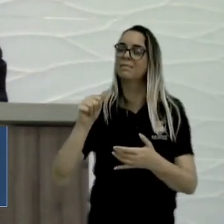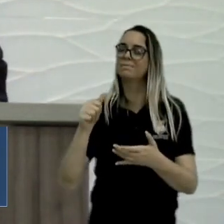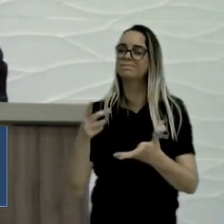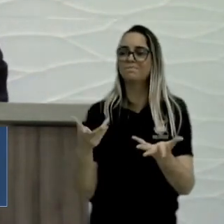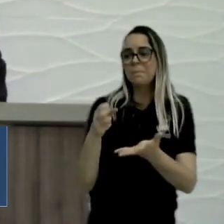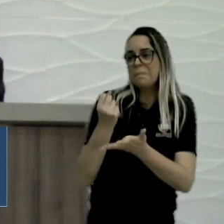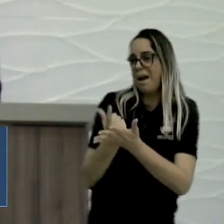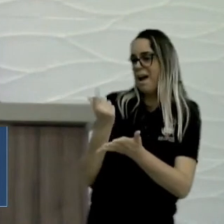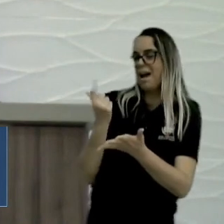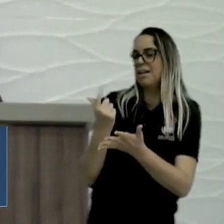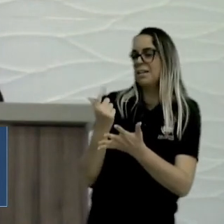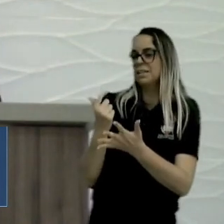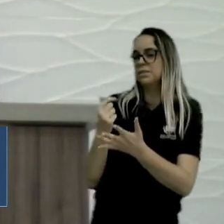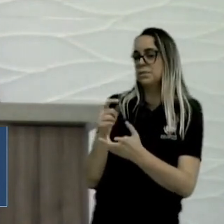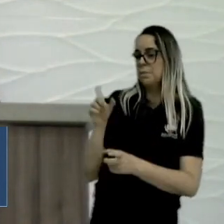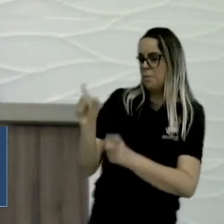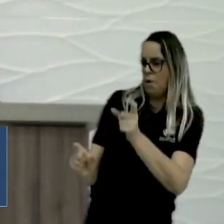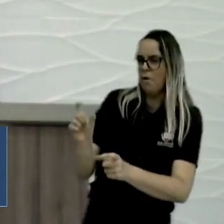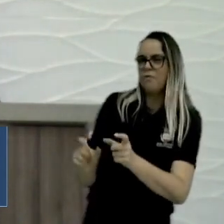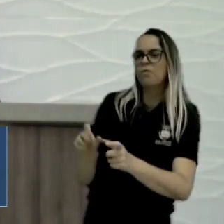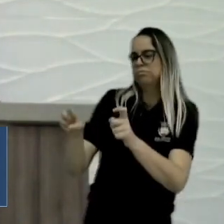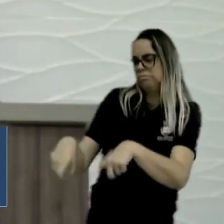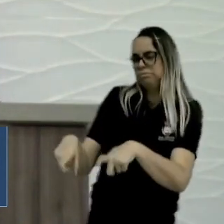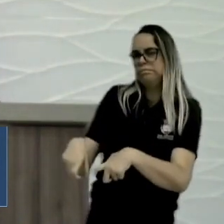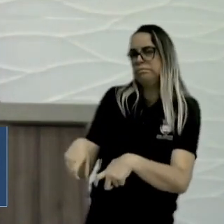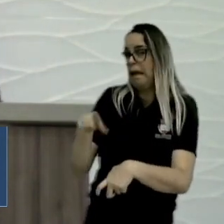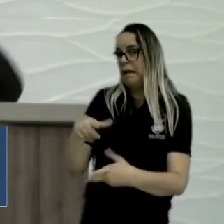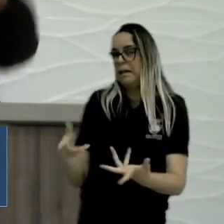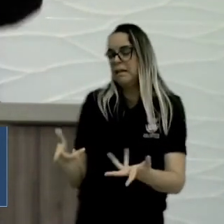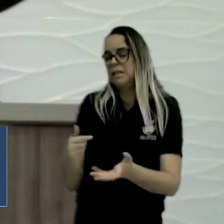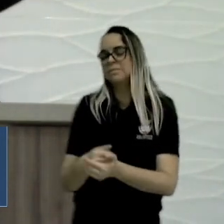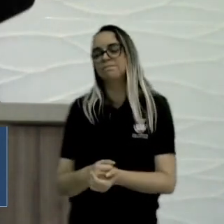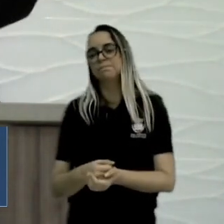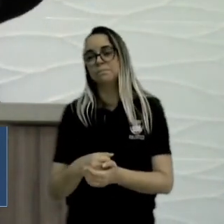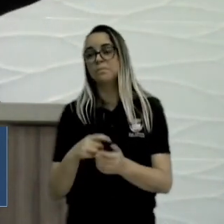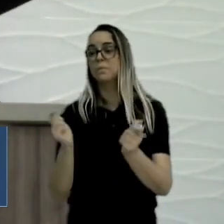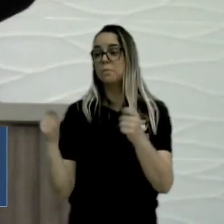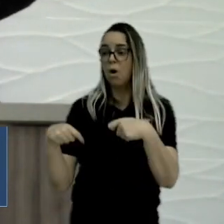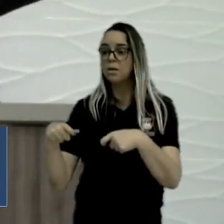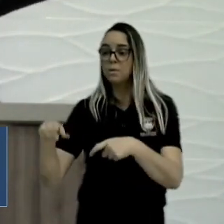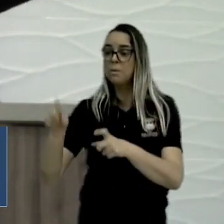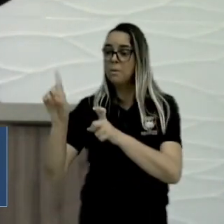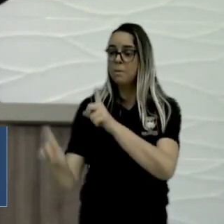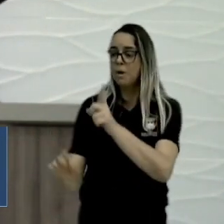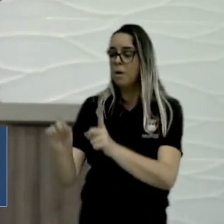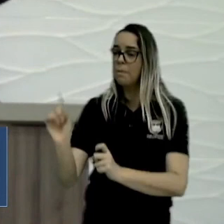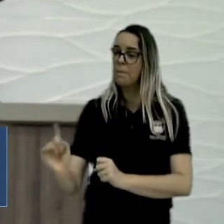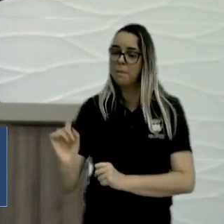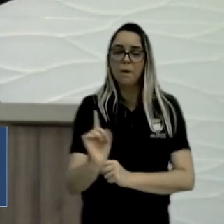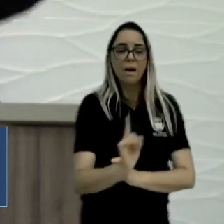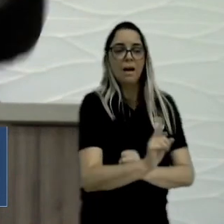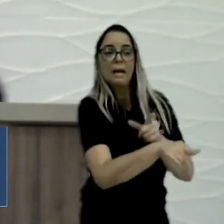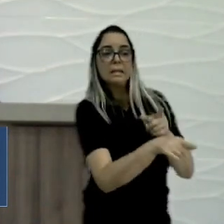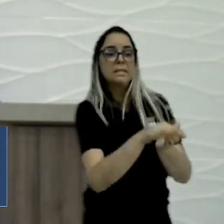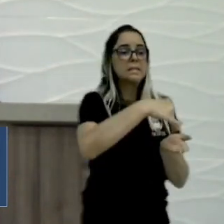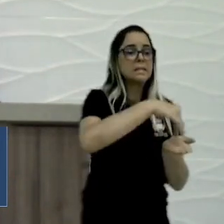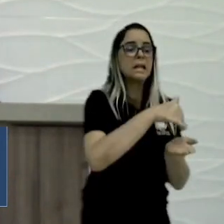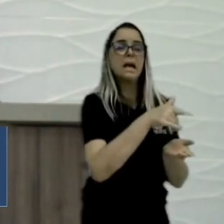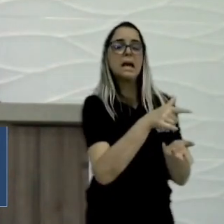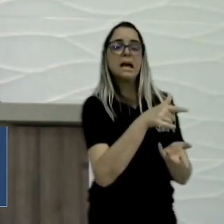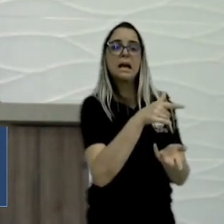e abastecer o povo da zona rural, pode chegar uma pessoa da zona rural, ir na Secretaria de Agricultura, e veja como está a lista,